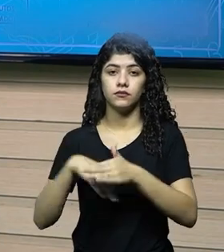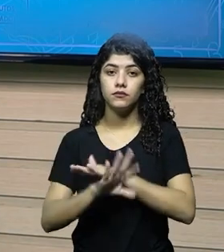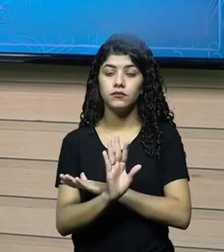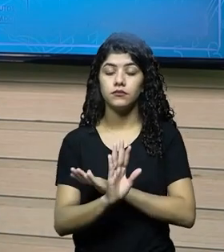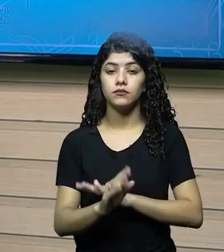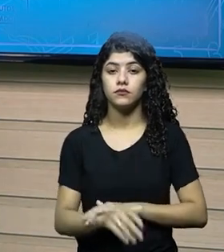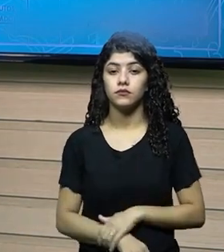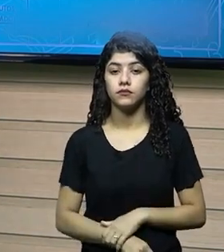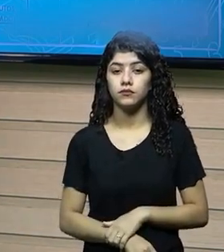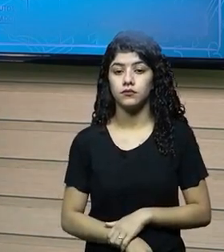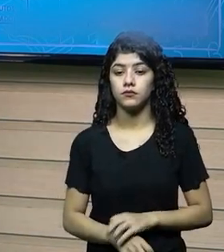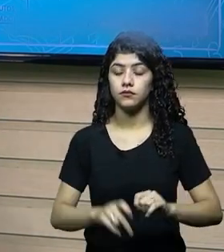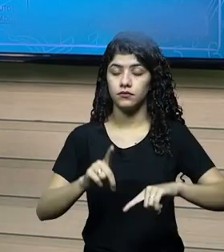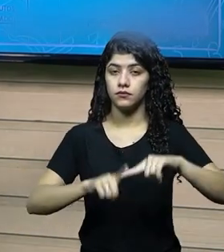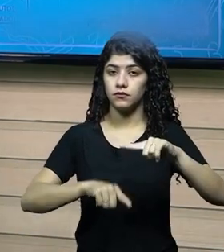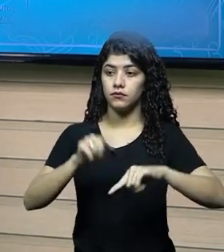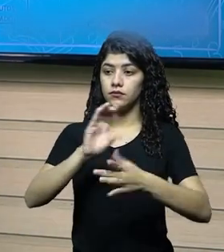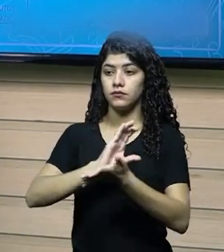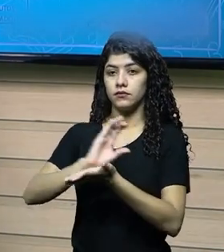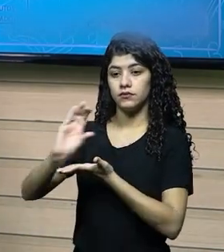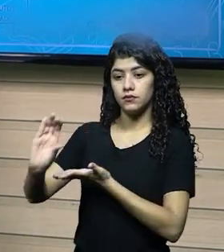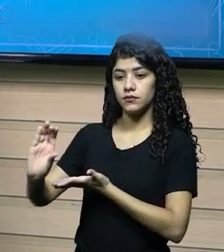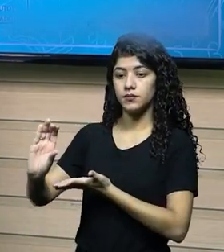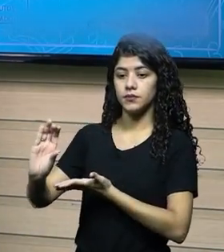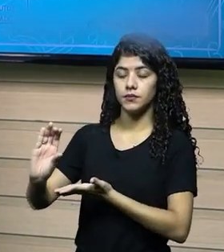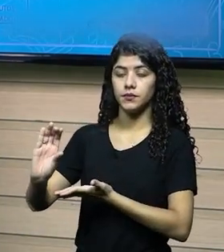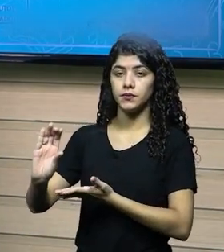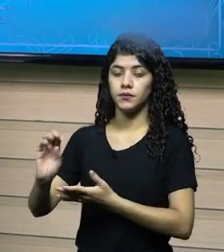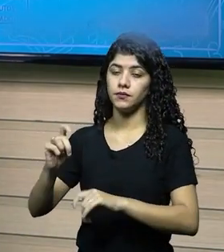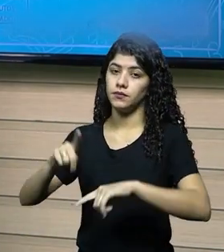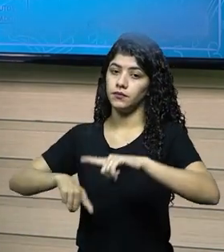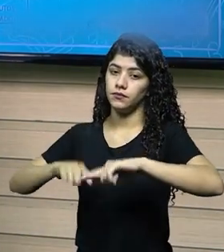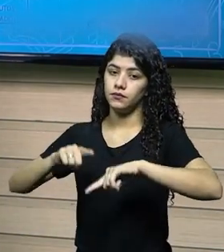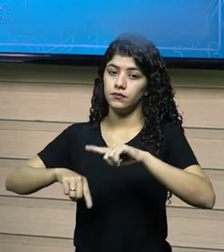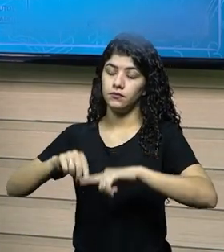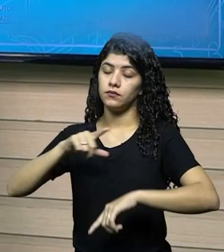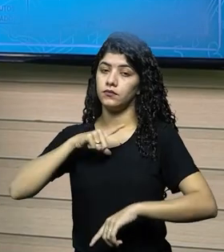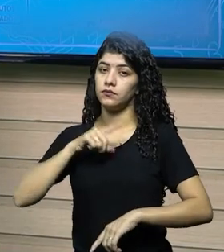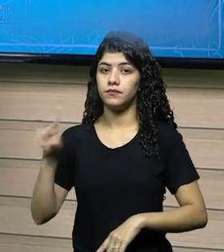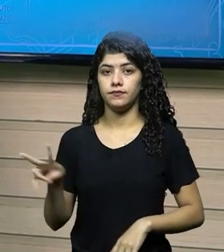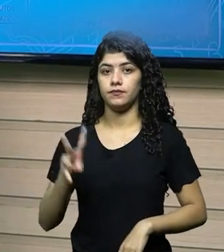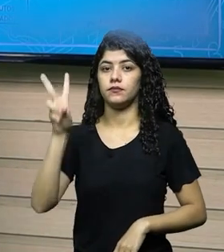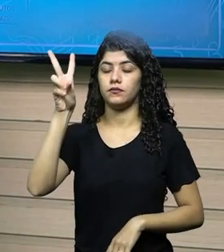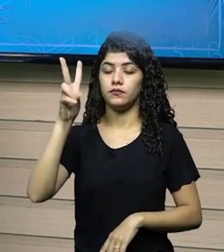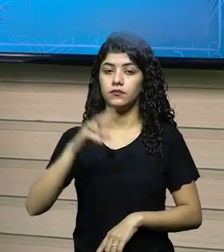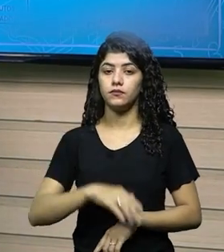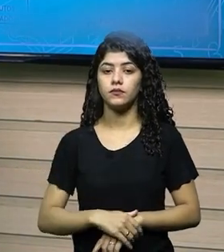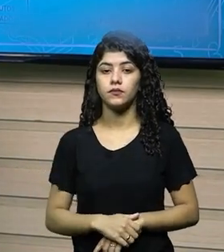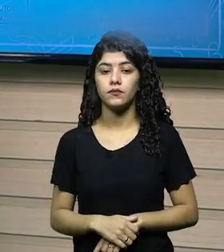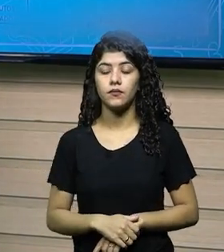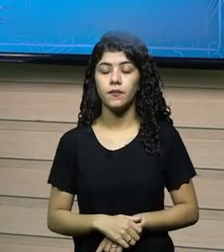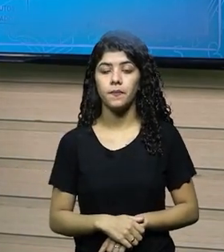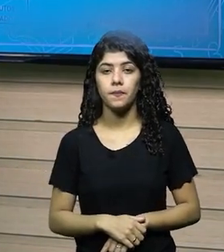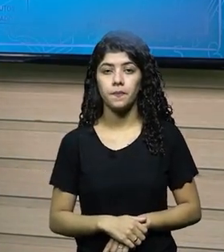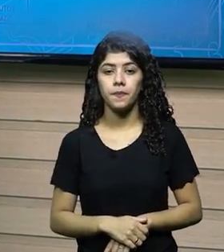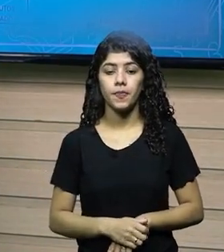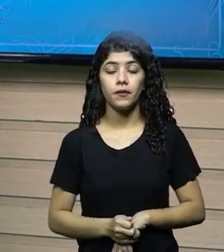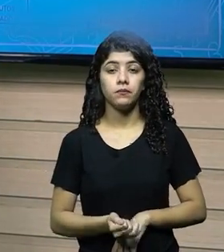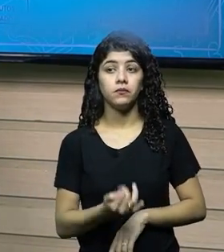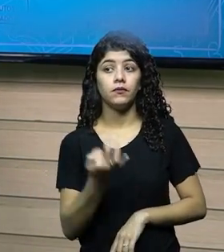estoque, então quando sai um produto do estoque, esse produto tem um custo, certo?